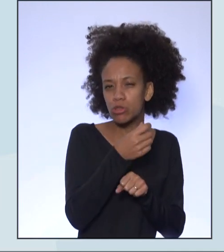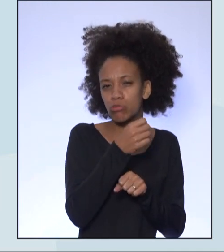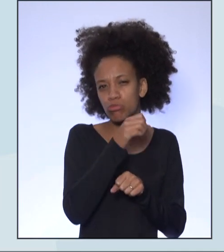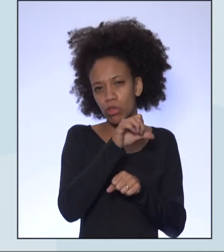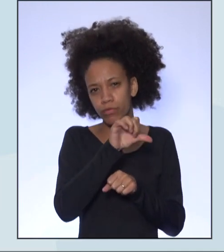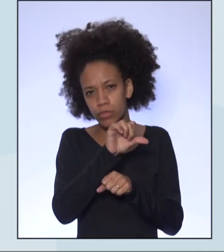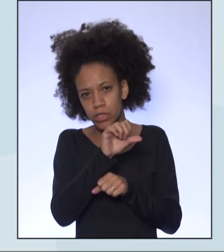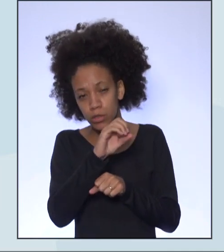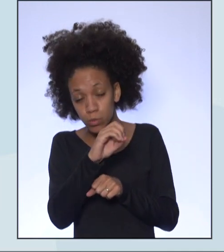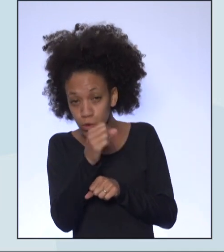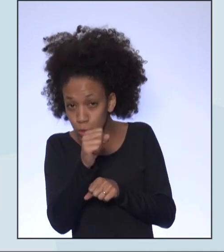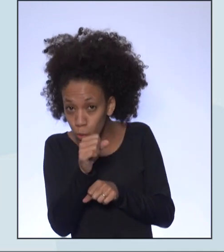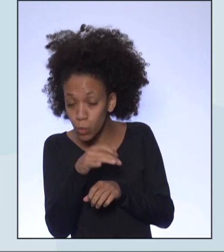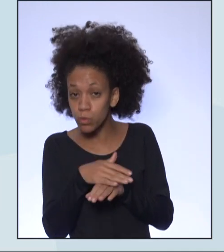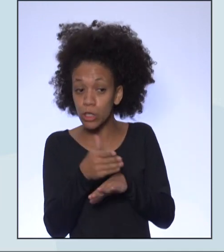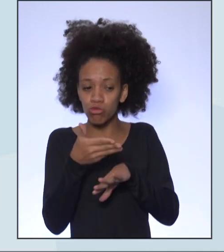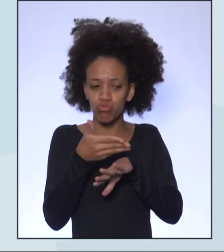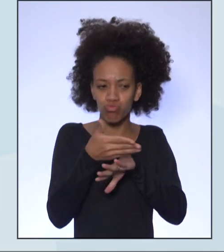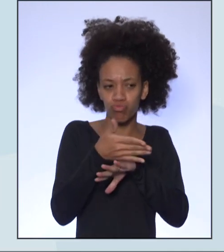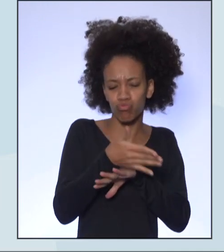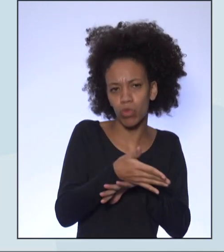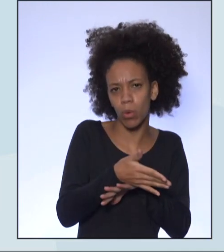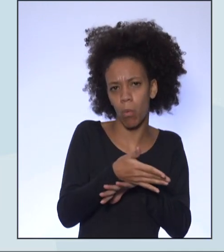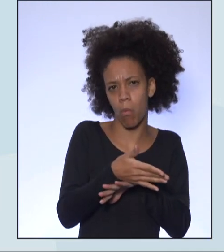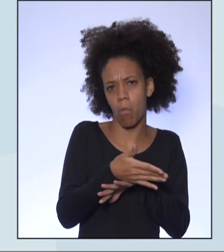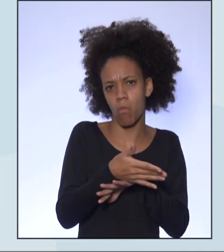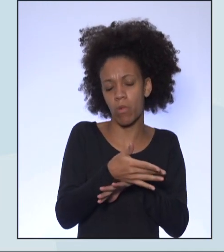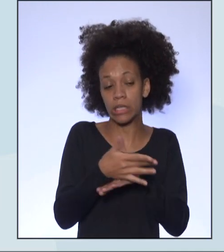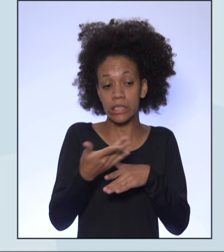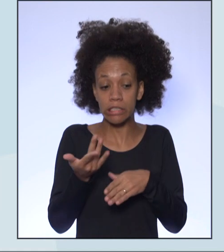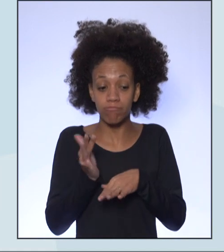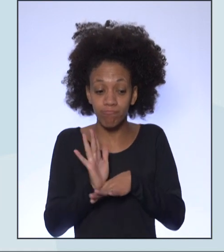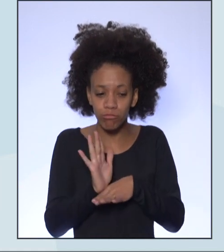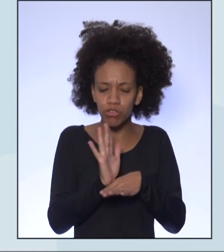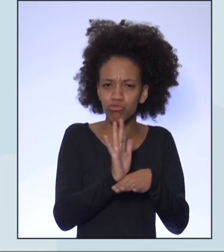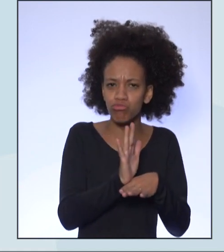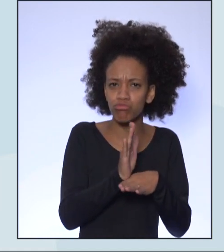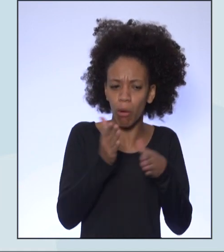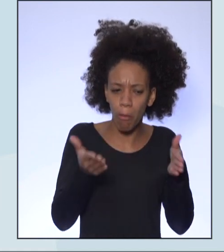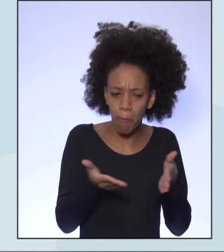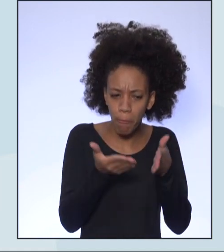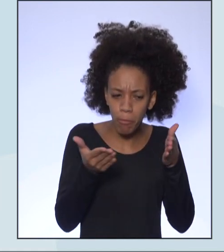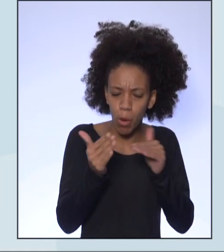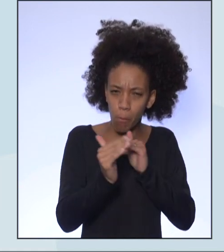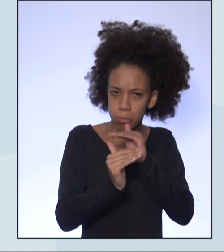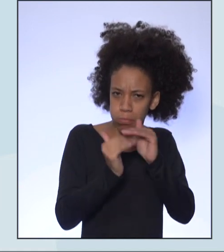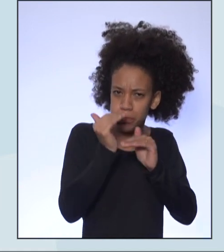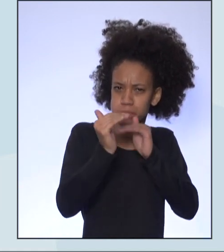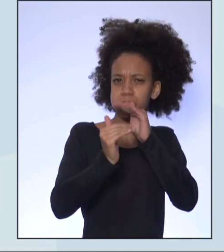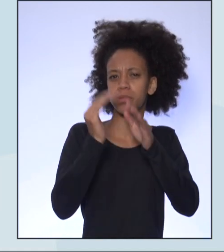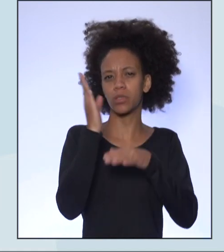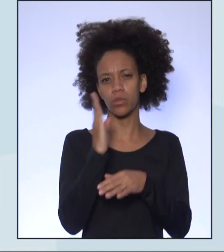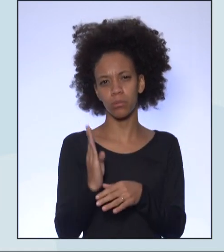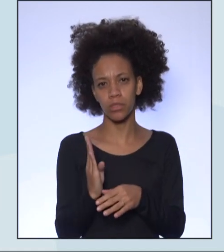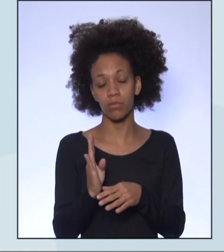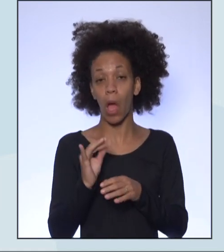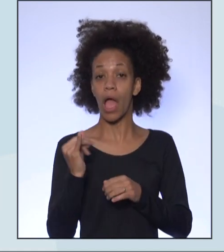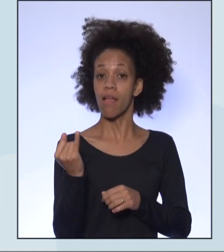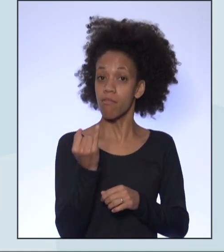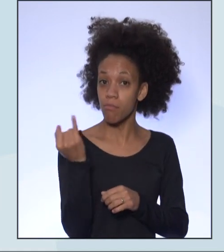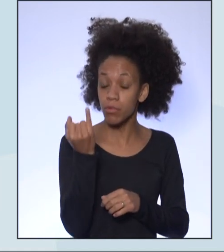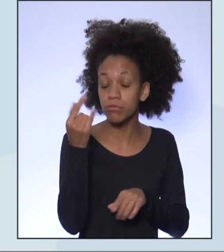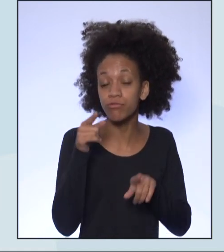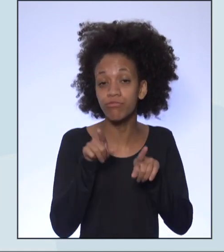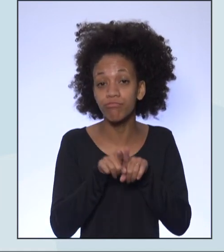japonesa, que tanto contribuiu para o nosso processo de desenvolvimento do Brasil. Importante também